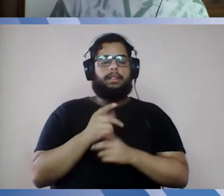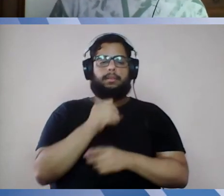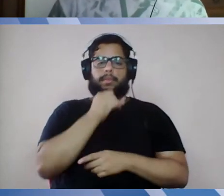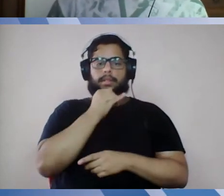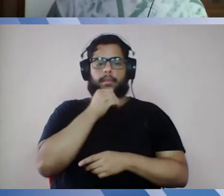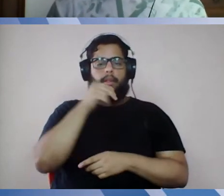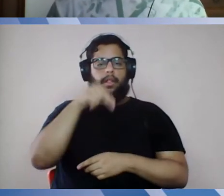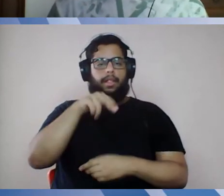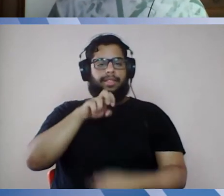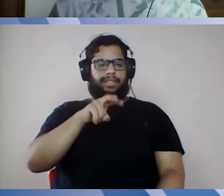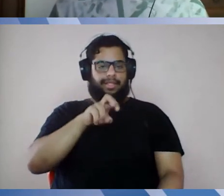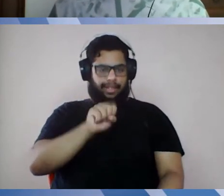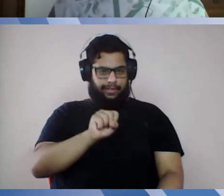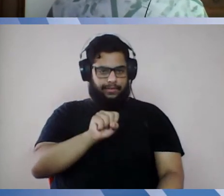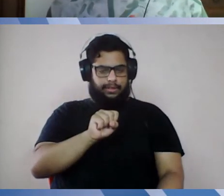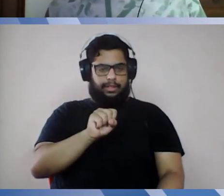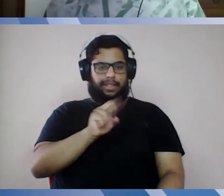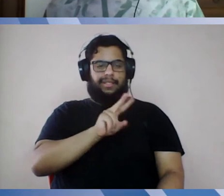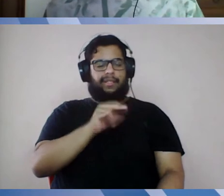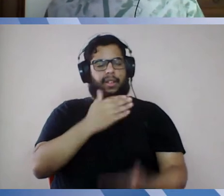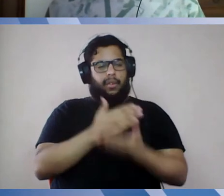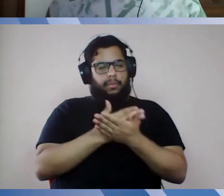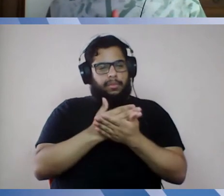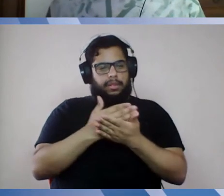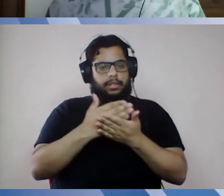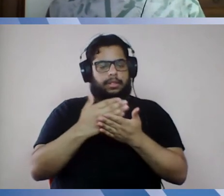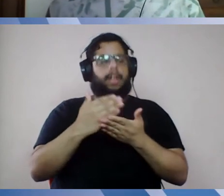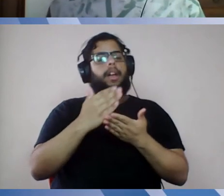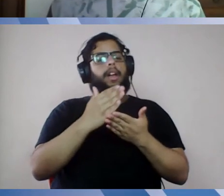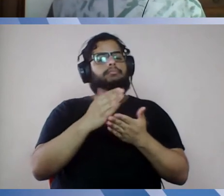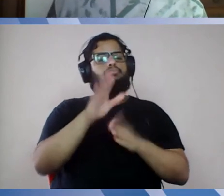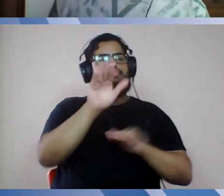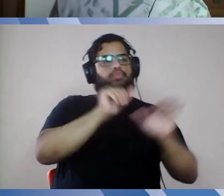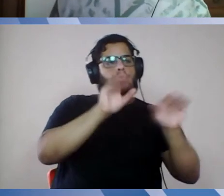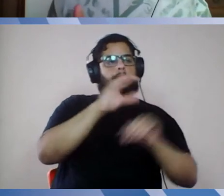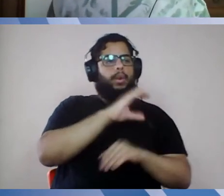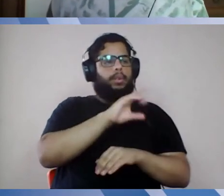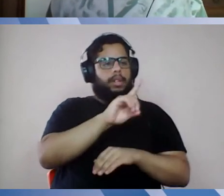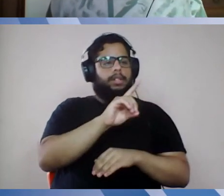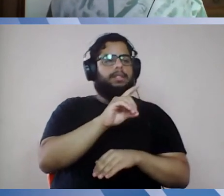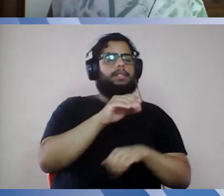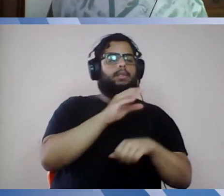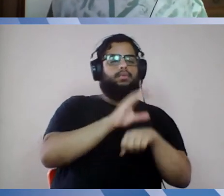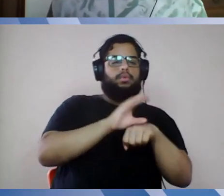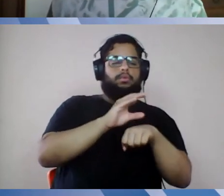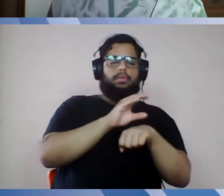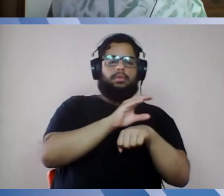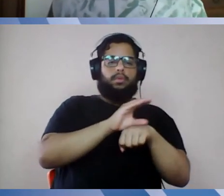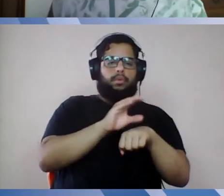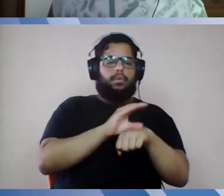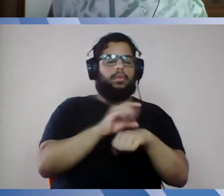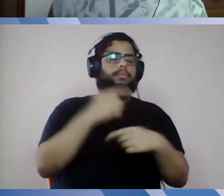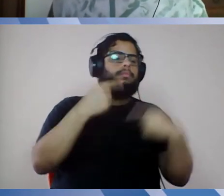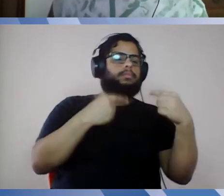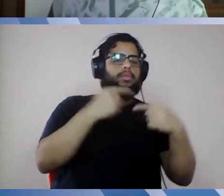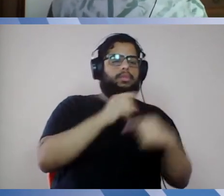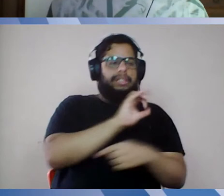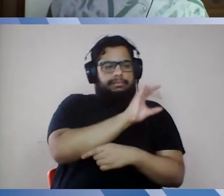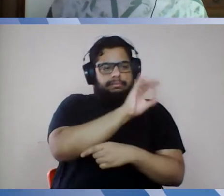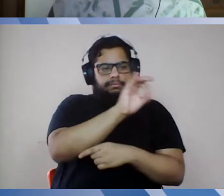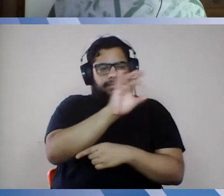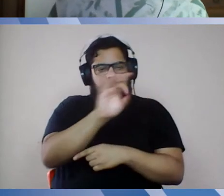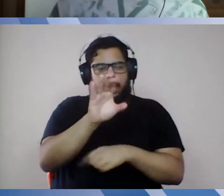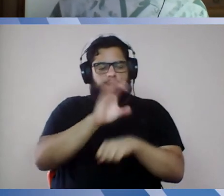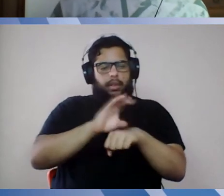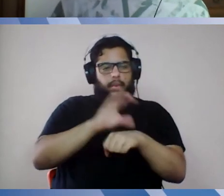Neves vai começar a reunir com cada coordenação de curso, com cada departamento, para discutir essas especificidades de cada um, né?